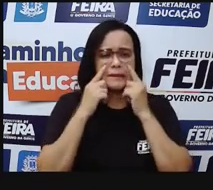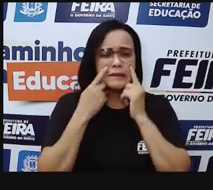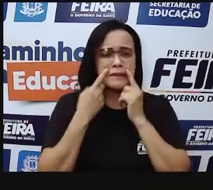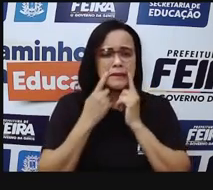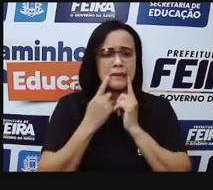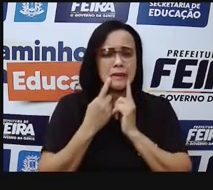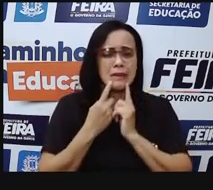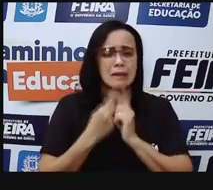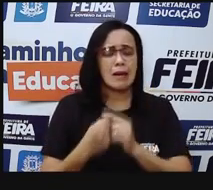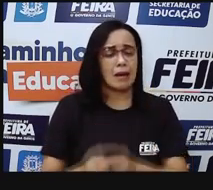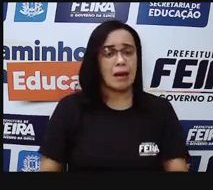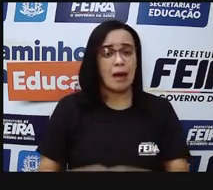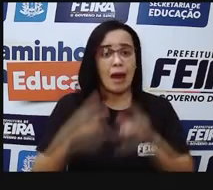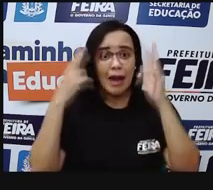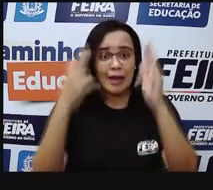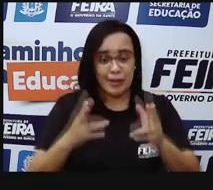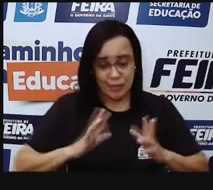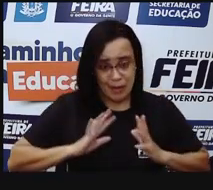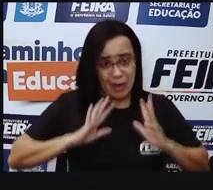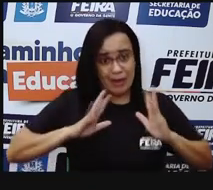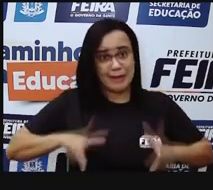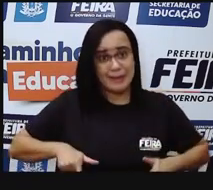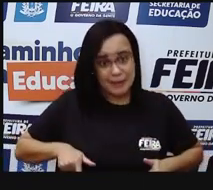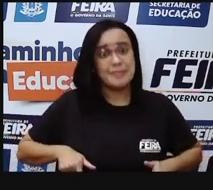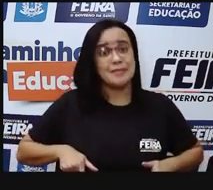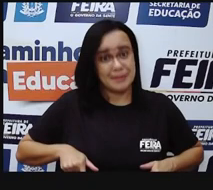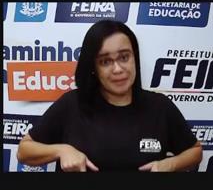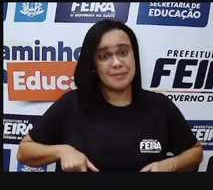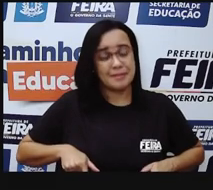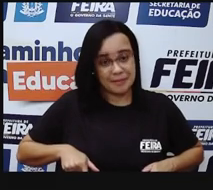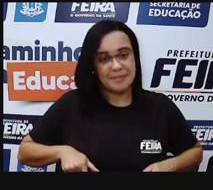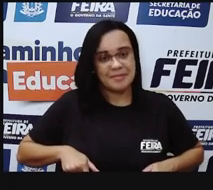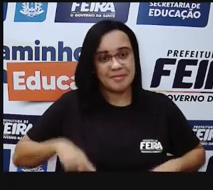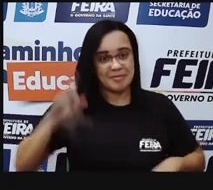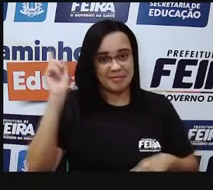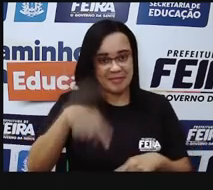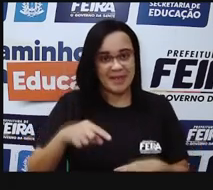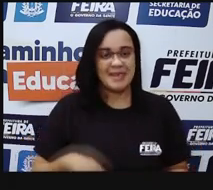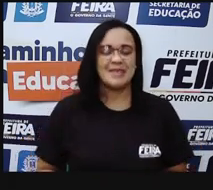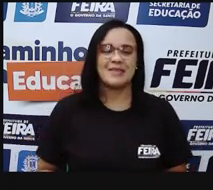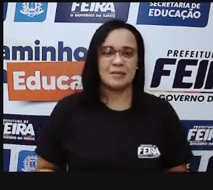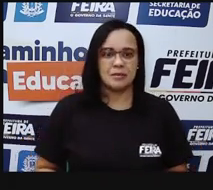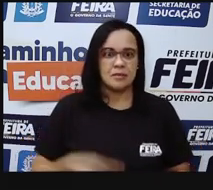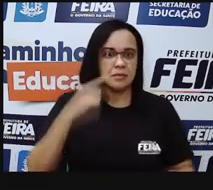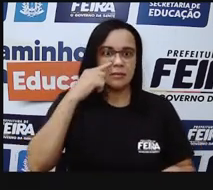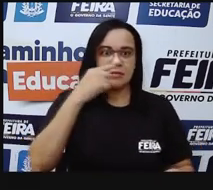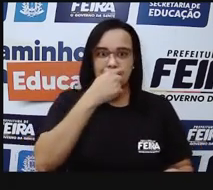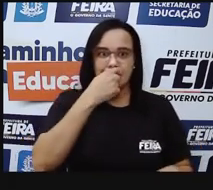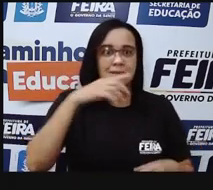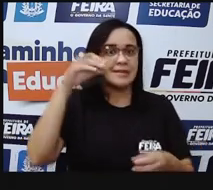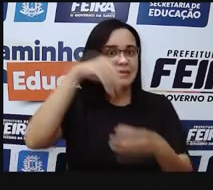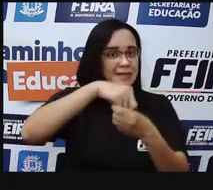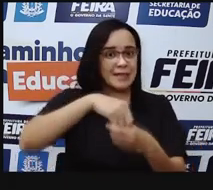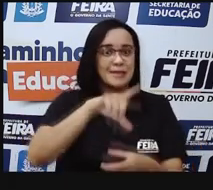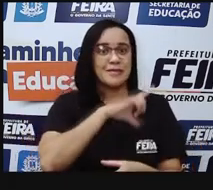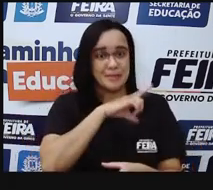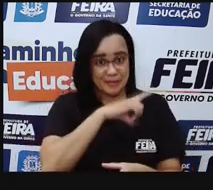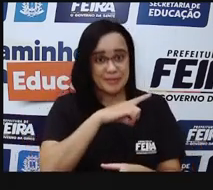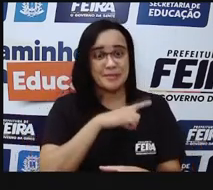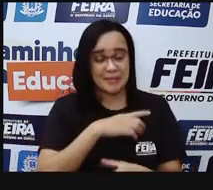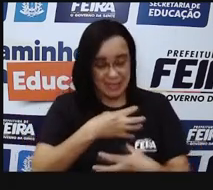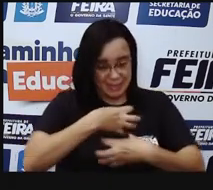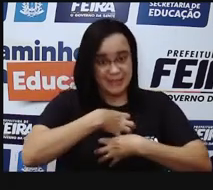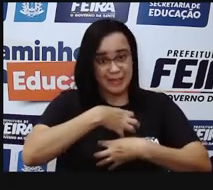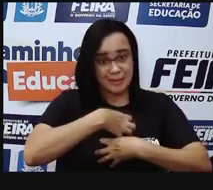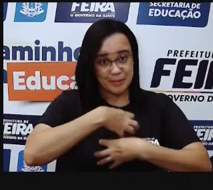lágrima até, libera a nossa lágrima até o nosso nariz. Então, às vezes, quando a gente chora, vai sair